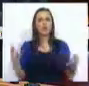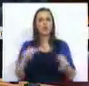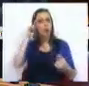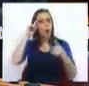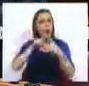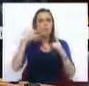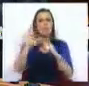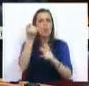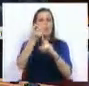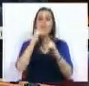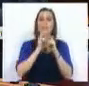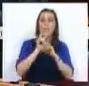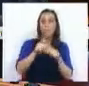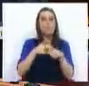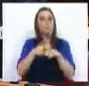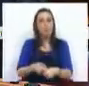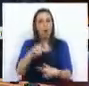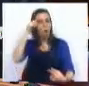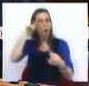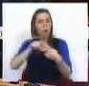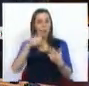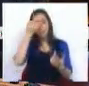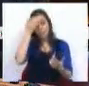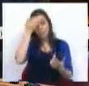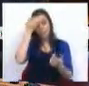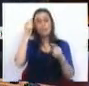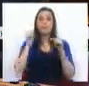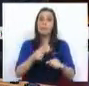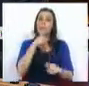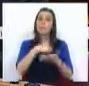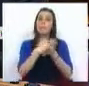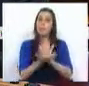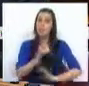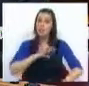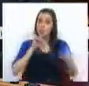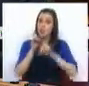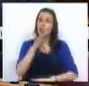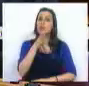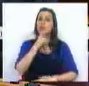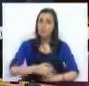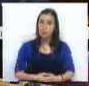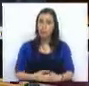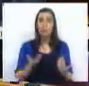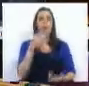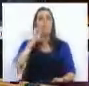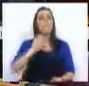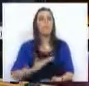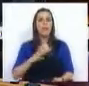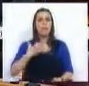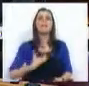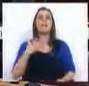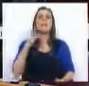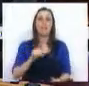metas definidas e cumpriram os objetivos Com estas medidas, senhoras e senhores deputados O PSD e o